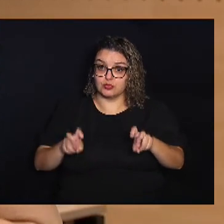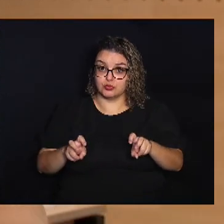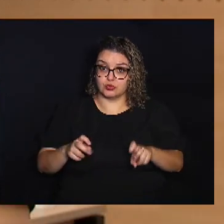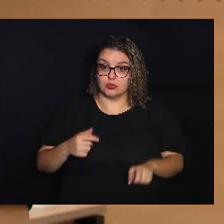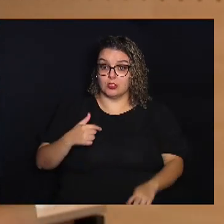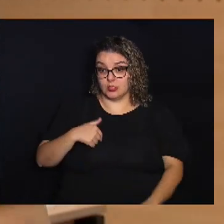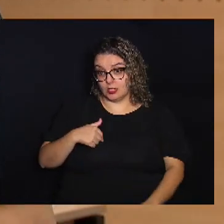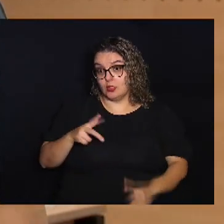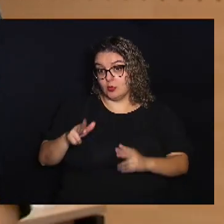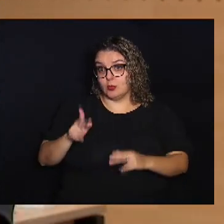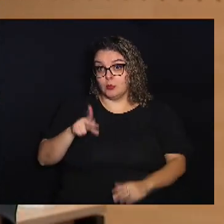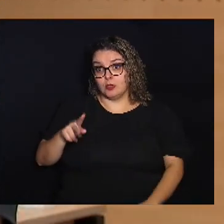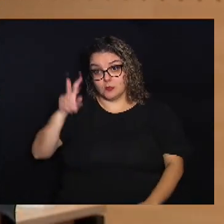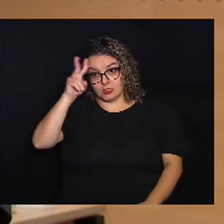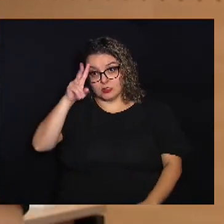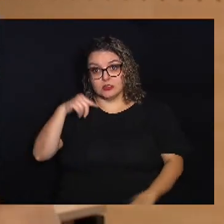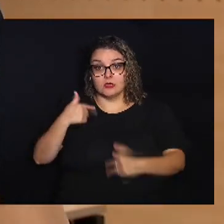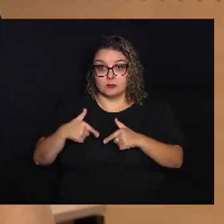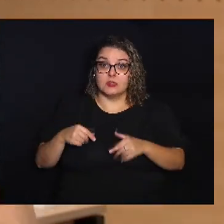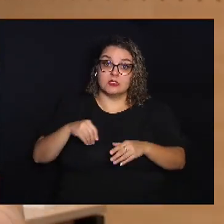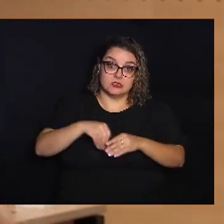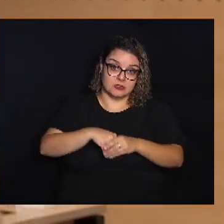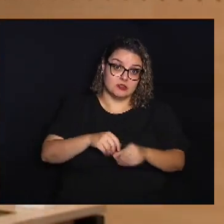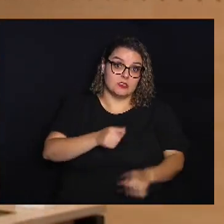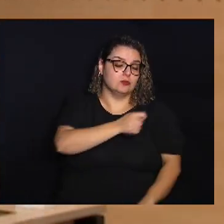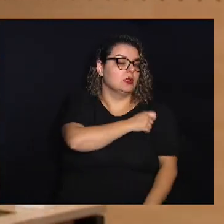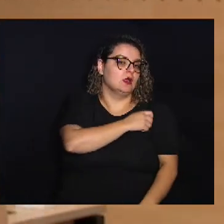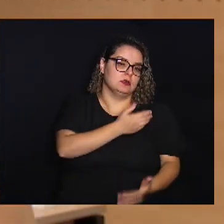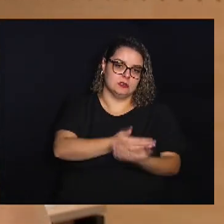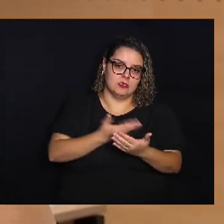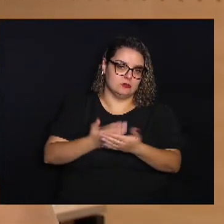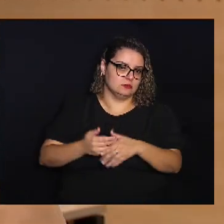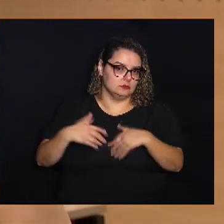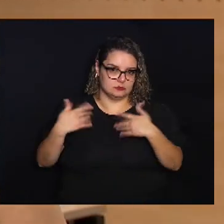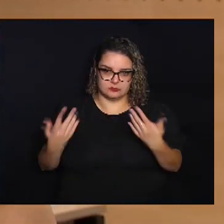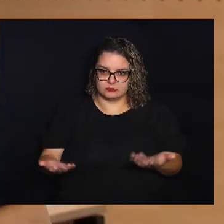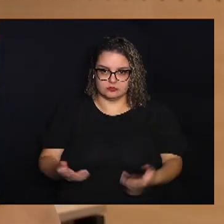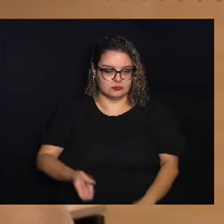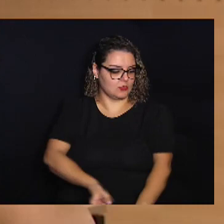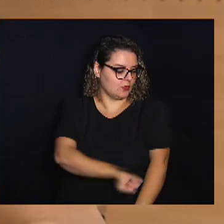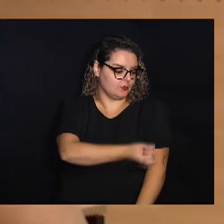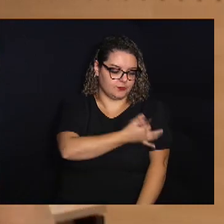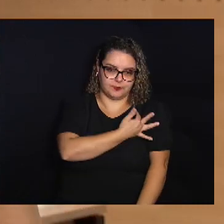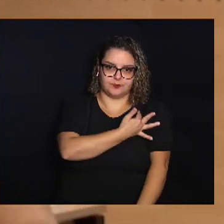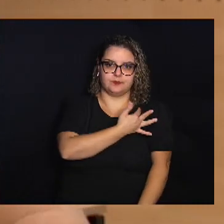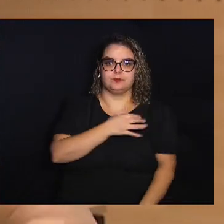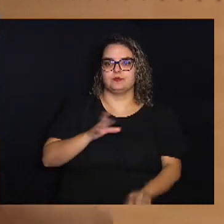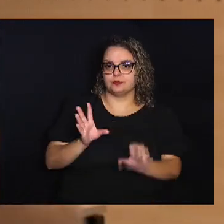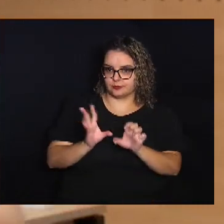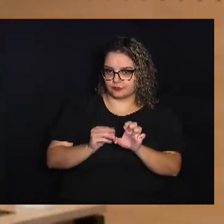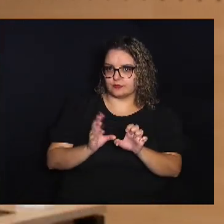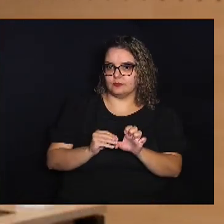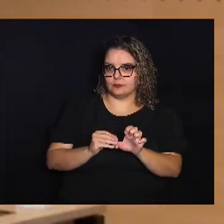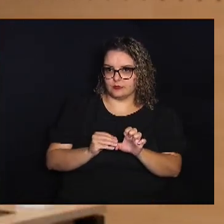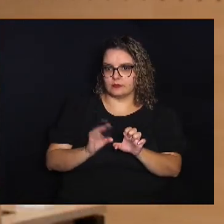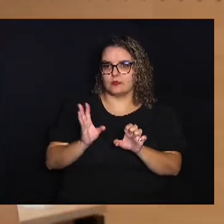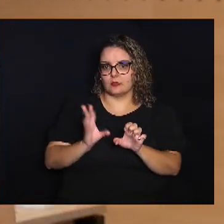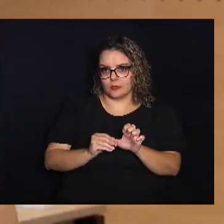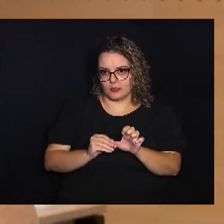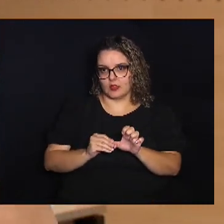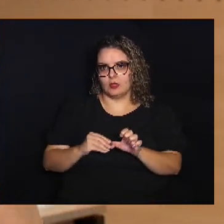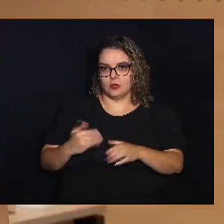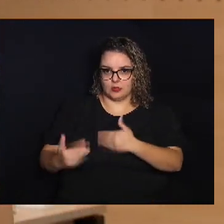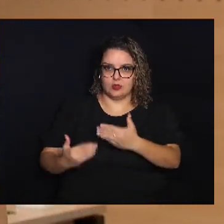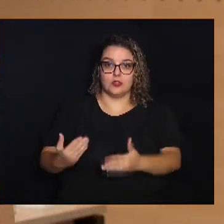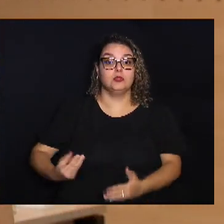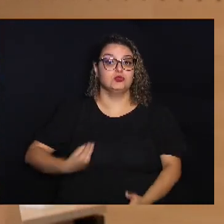como professor de história Trabalho Nas aulas Desde o fundamental Na EJA E na EJA Como um processo